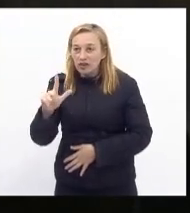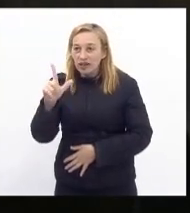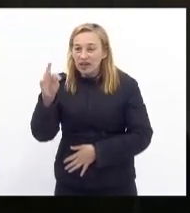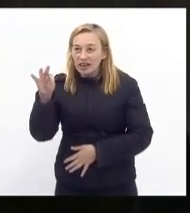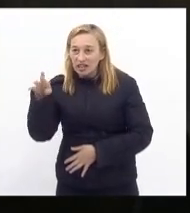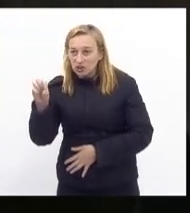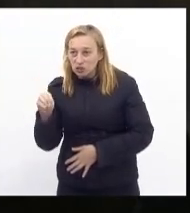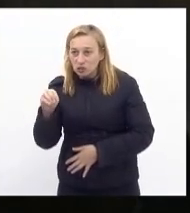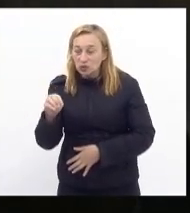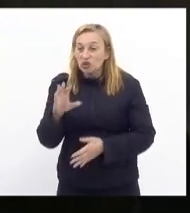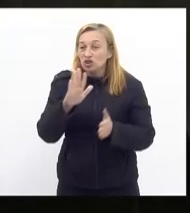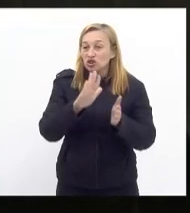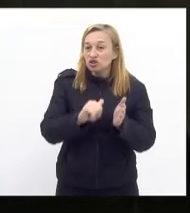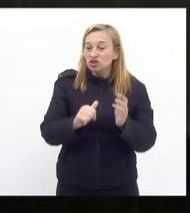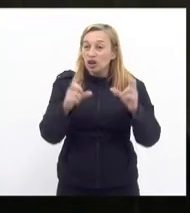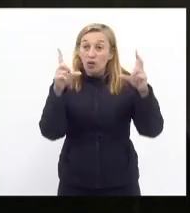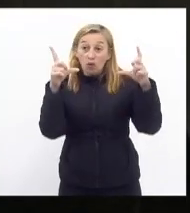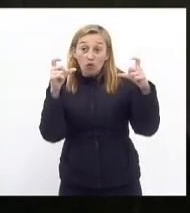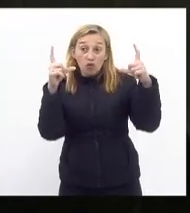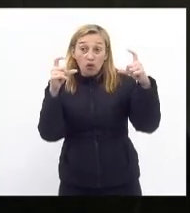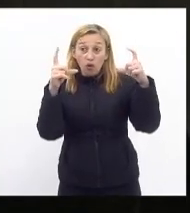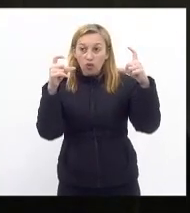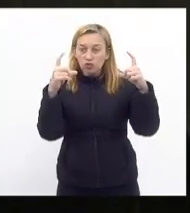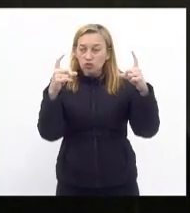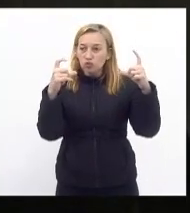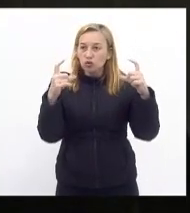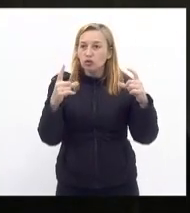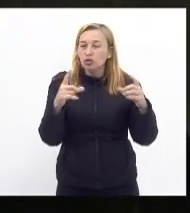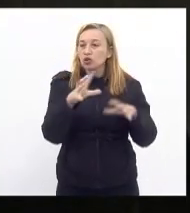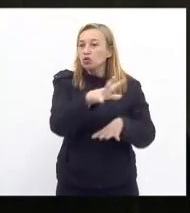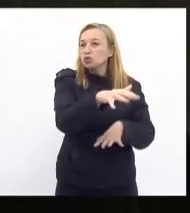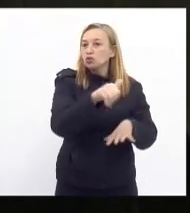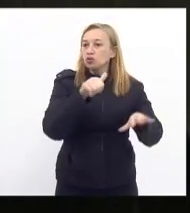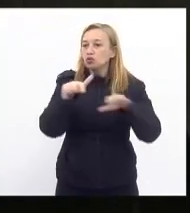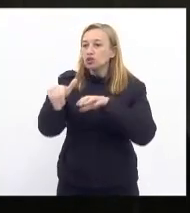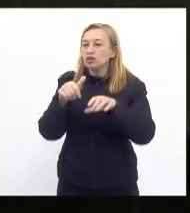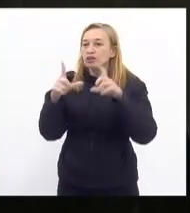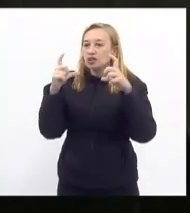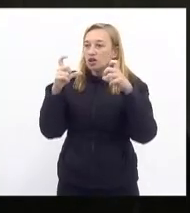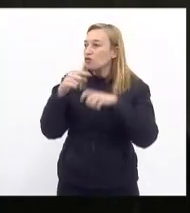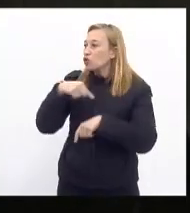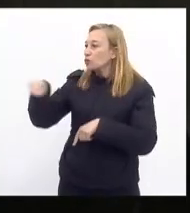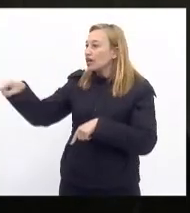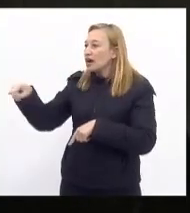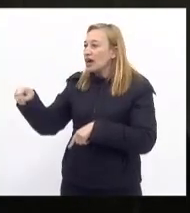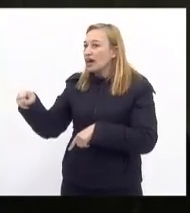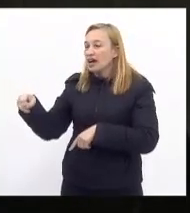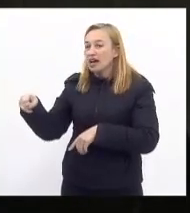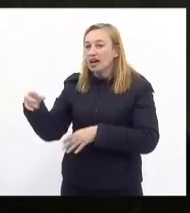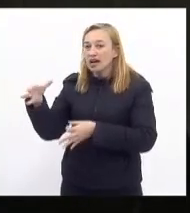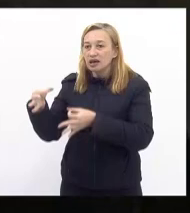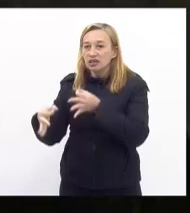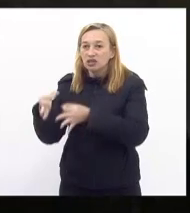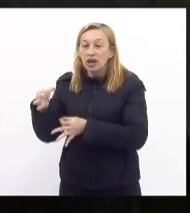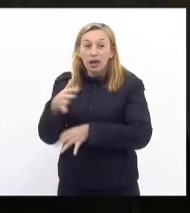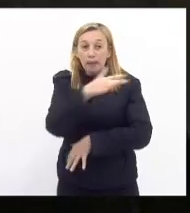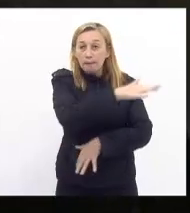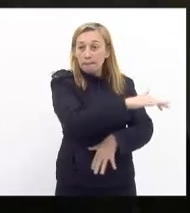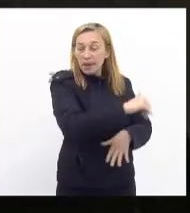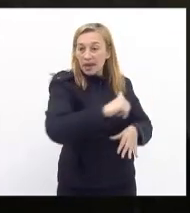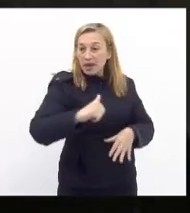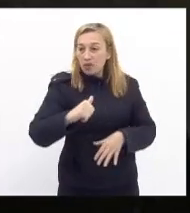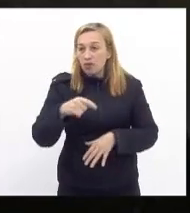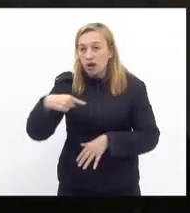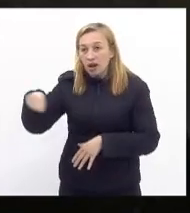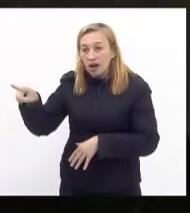tiraram foto pegaram todos eles e estão colocando para ir depor lá aí pegam os caras botam